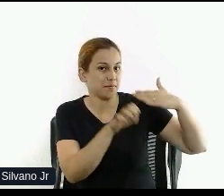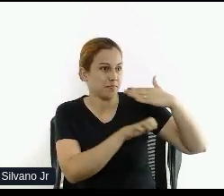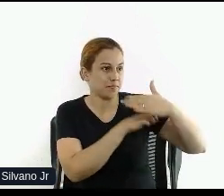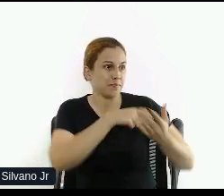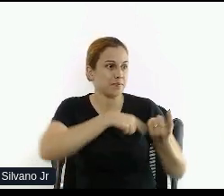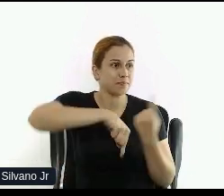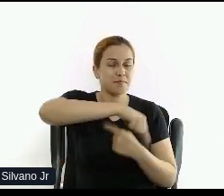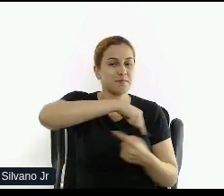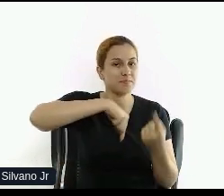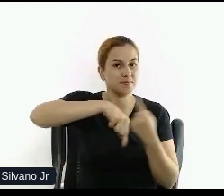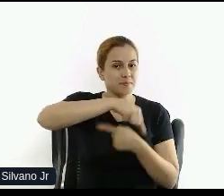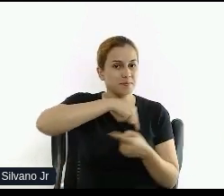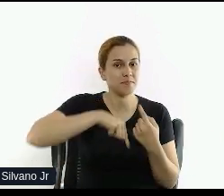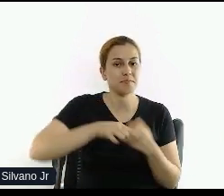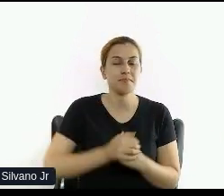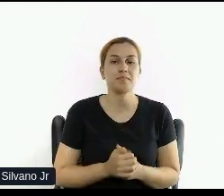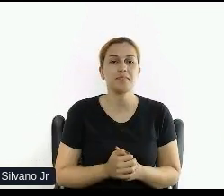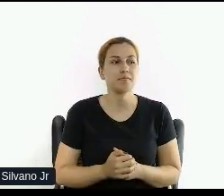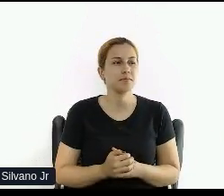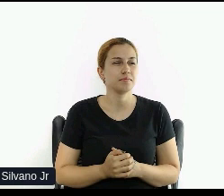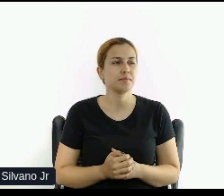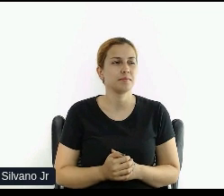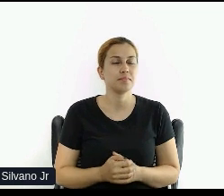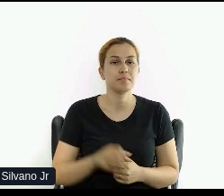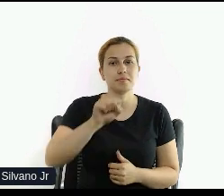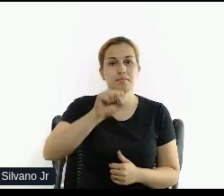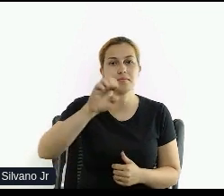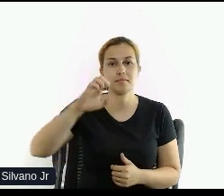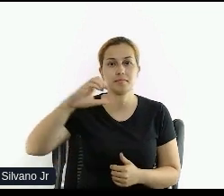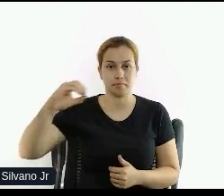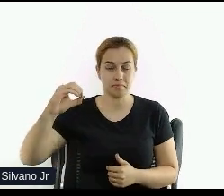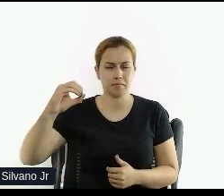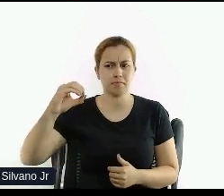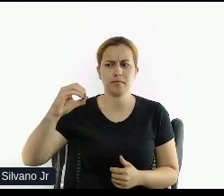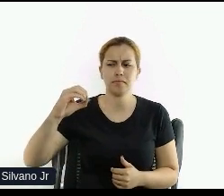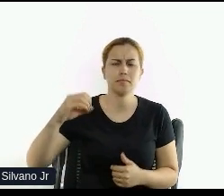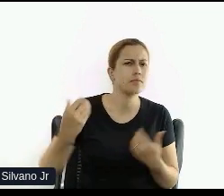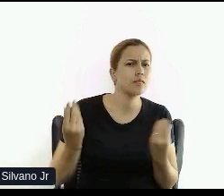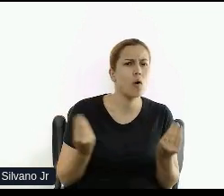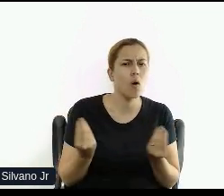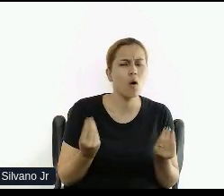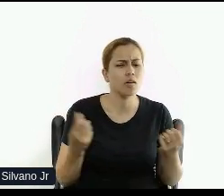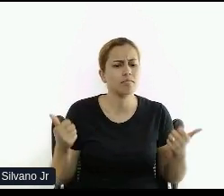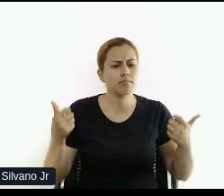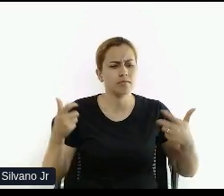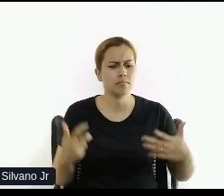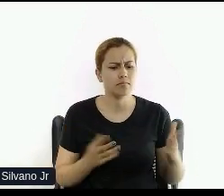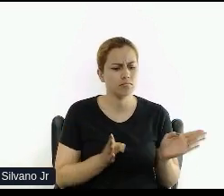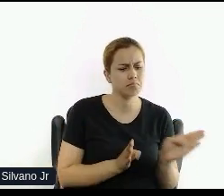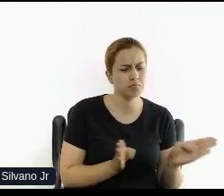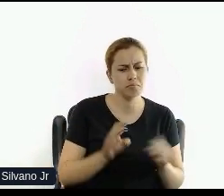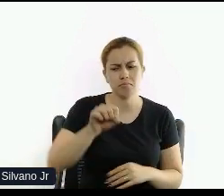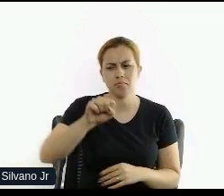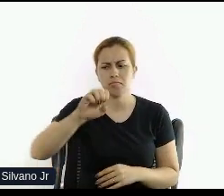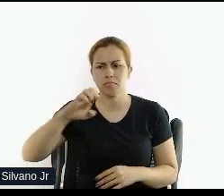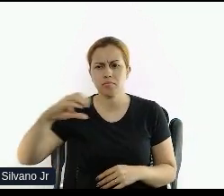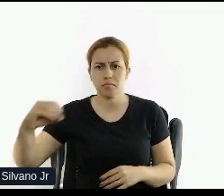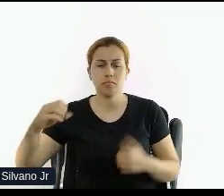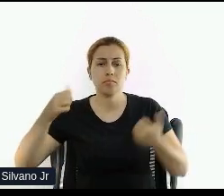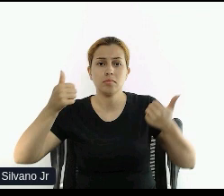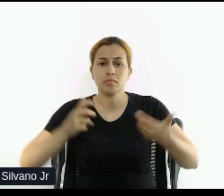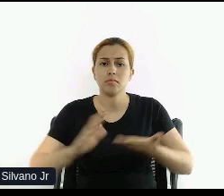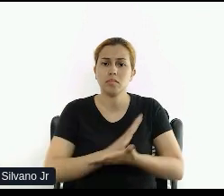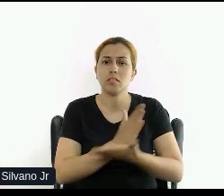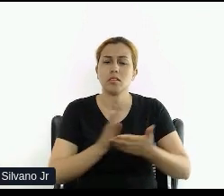acessibilidade e SEO. Mas antes da gente falar sobre essa relação, é importante trazer alguns dados. Acredito que a gente já